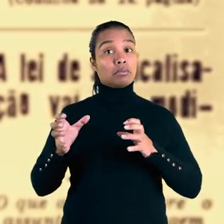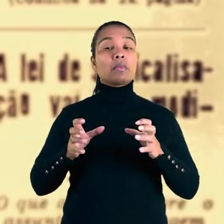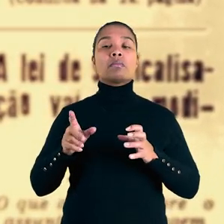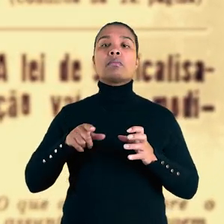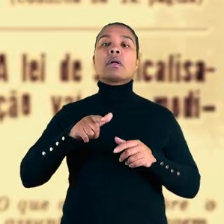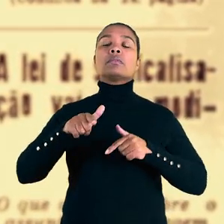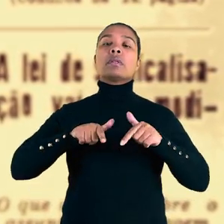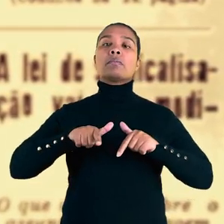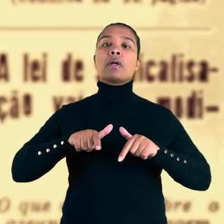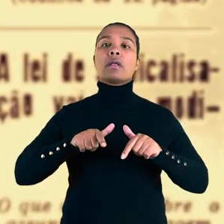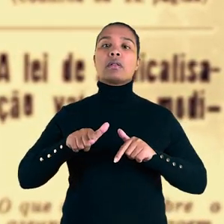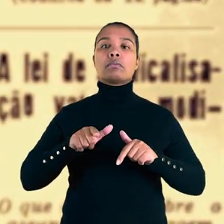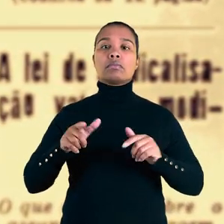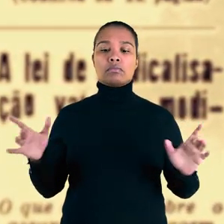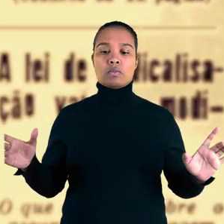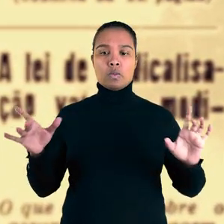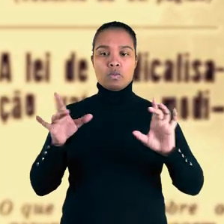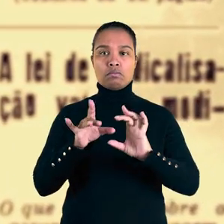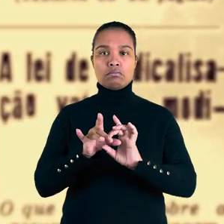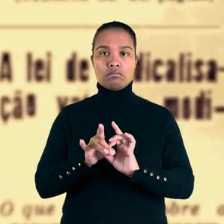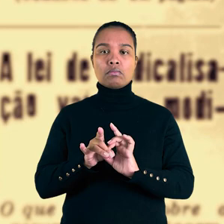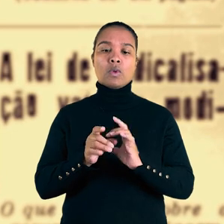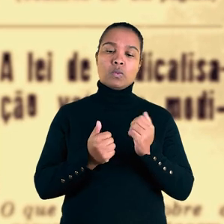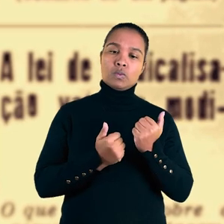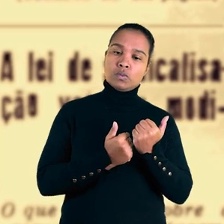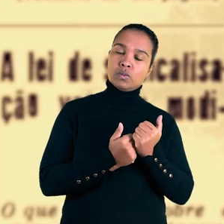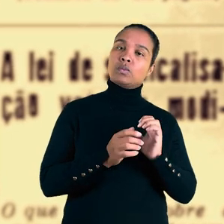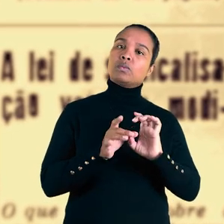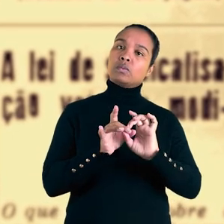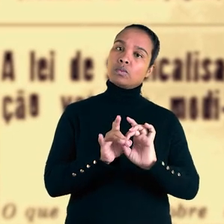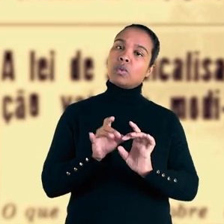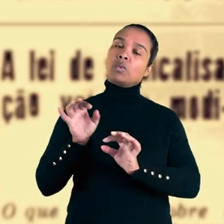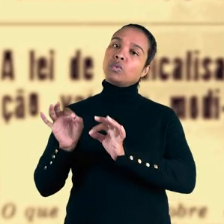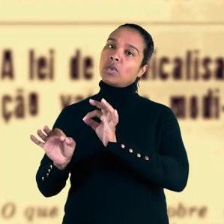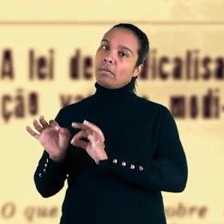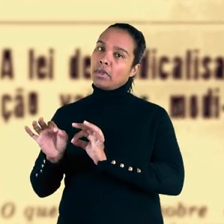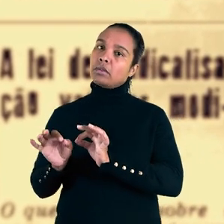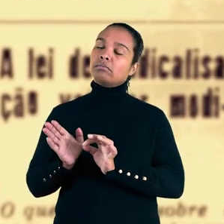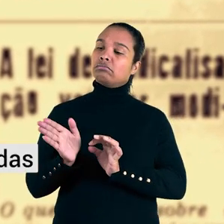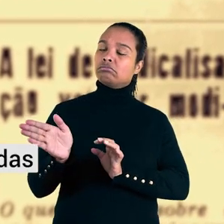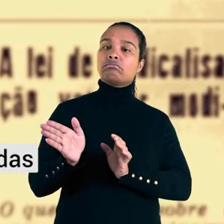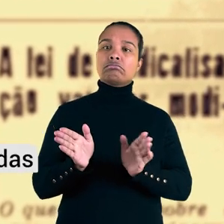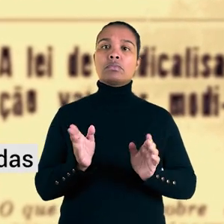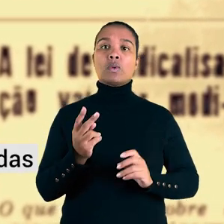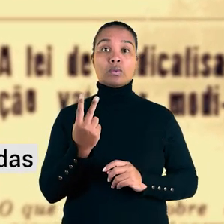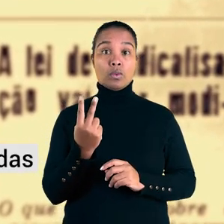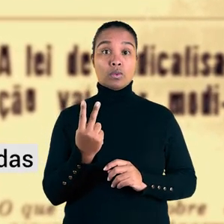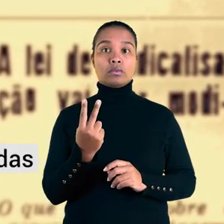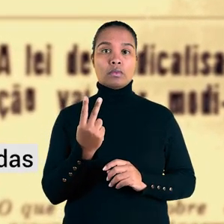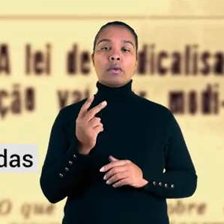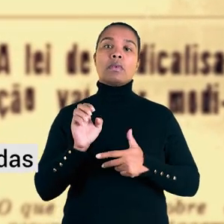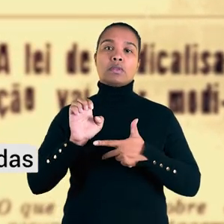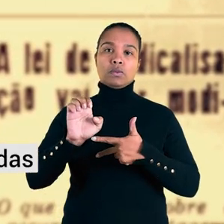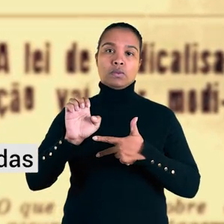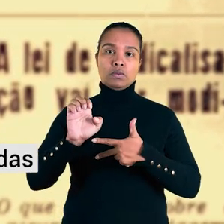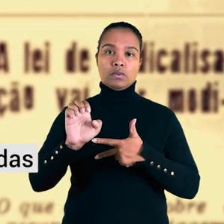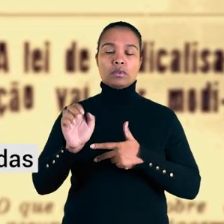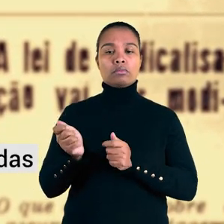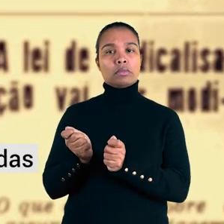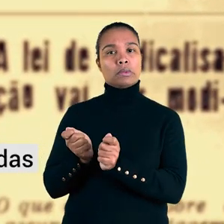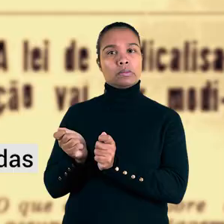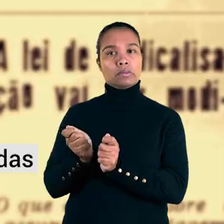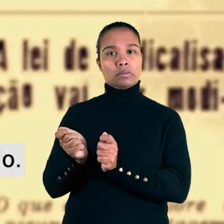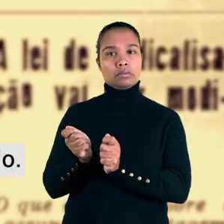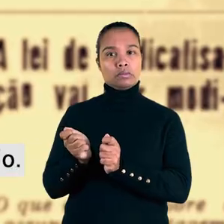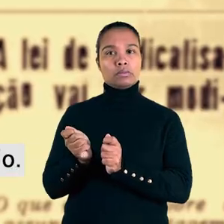as comissões mistas de conciliação e as juntas de conciliação e julgamento, ambas vinculadas ao Poder Executivo